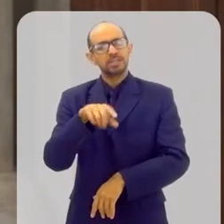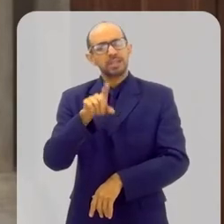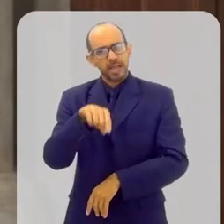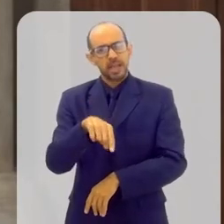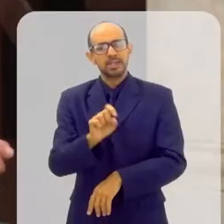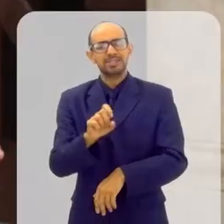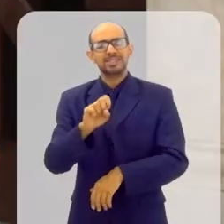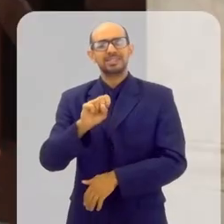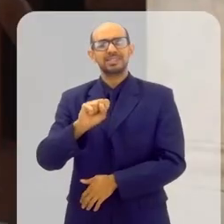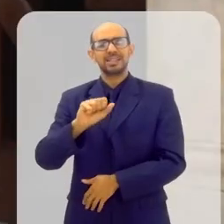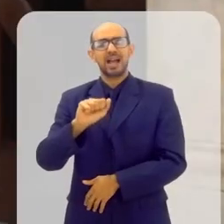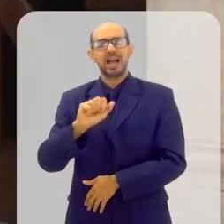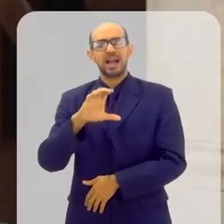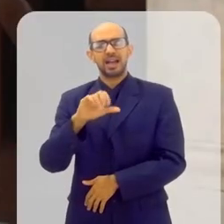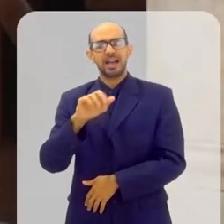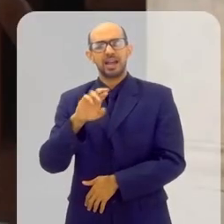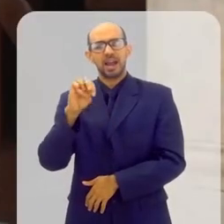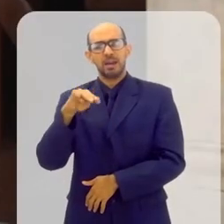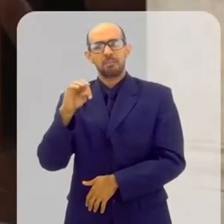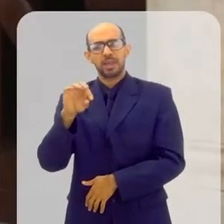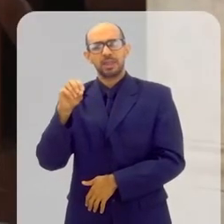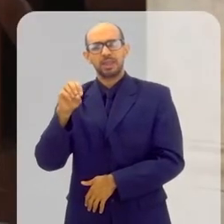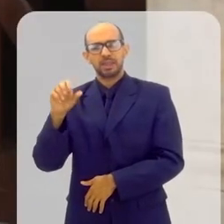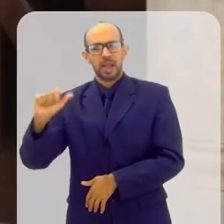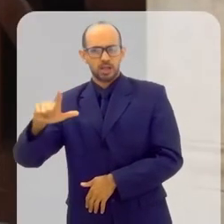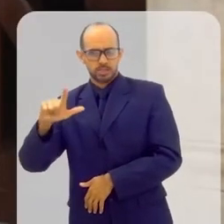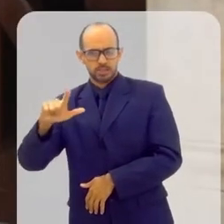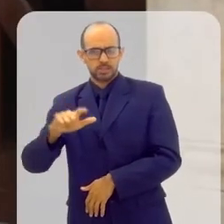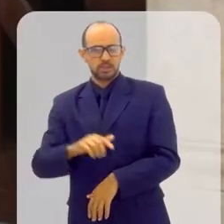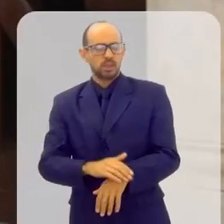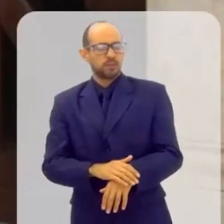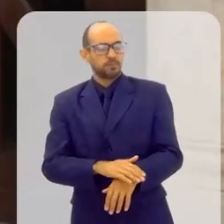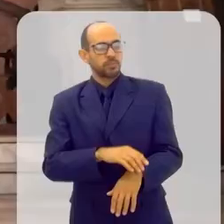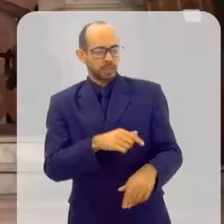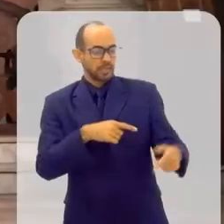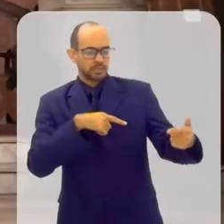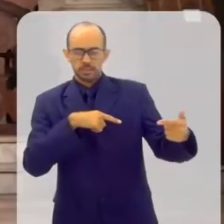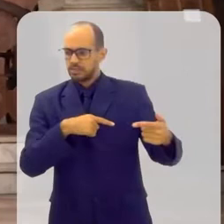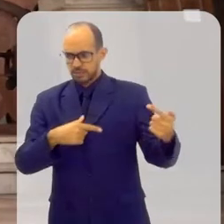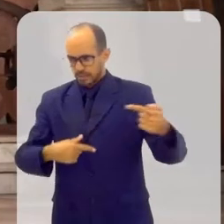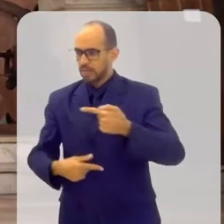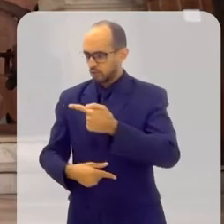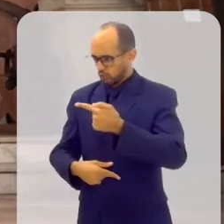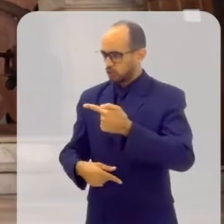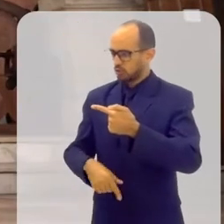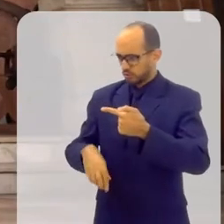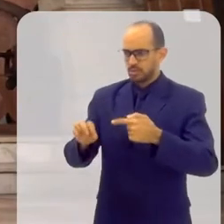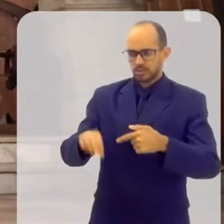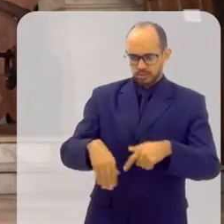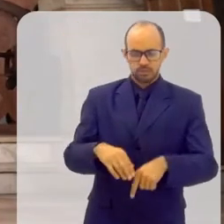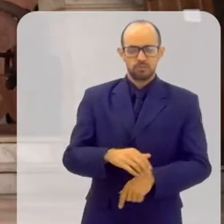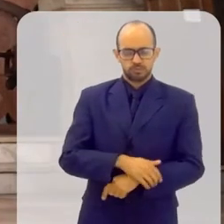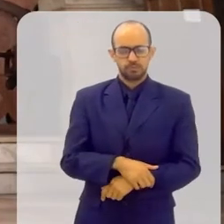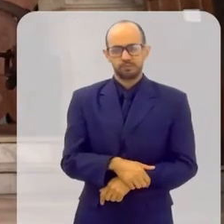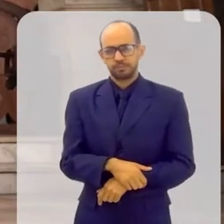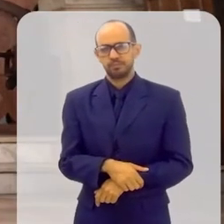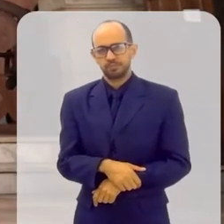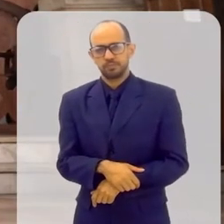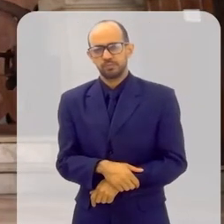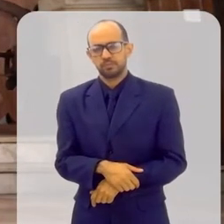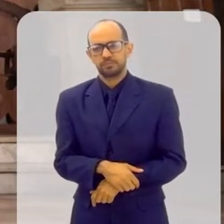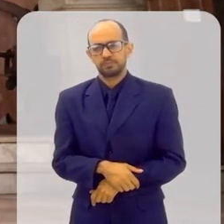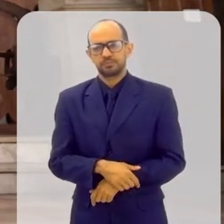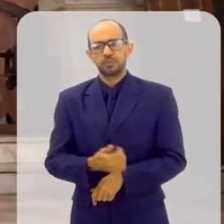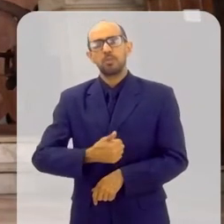sacramentais. Bem, então já nos ajudou muito, né? São sete sacramentos. Sete sacramentos, como na Igreja Católica Romana. Então vamos começar